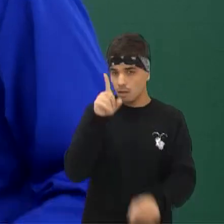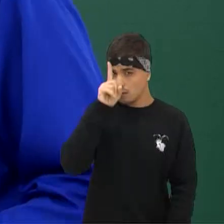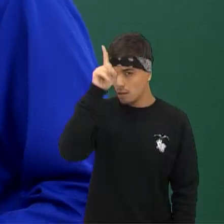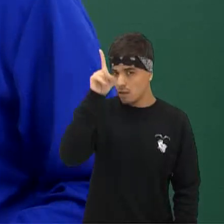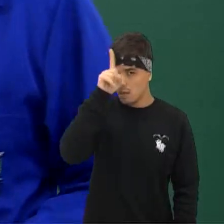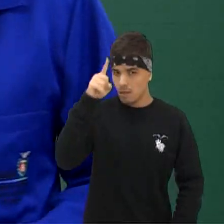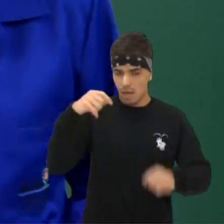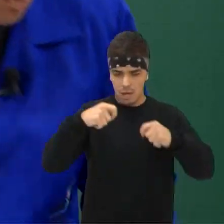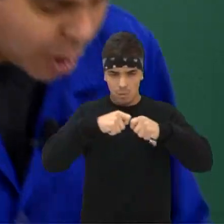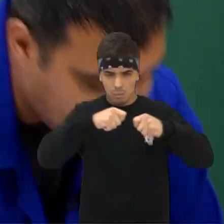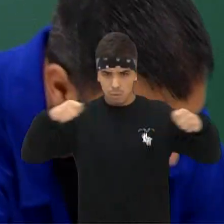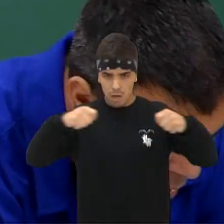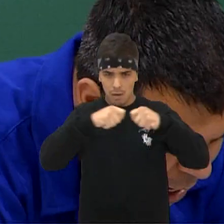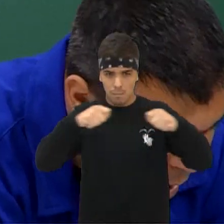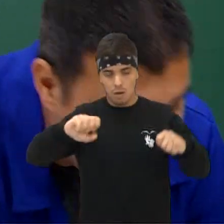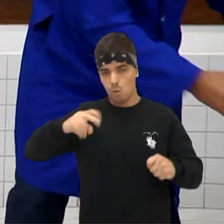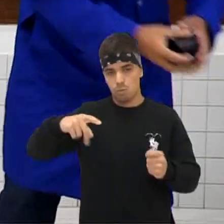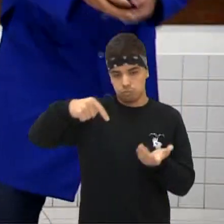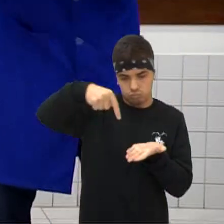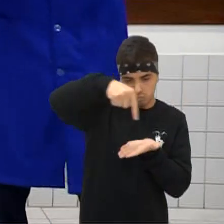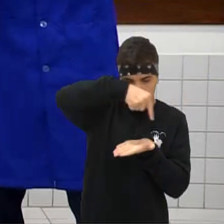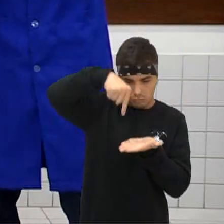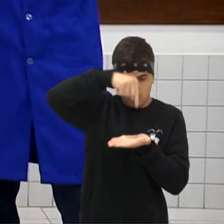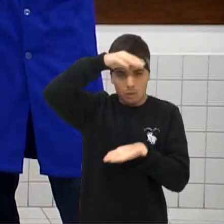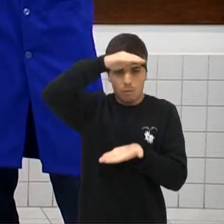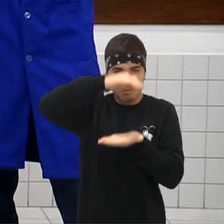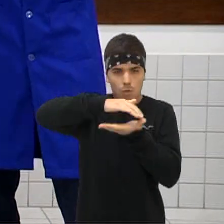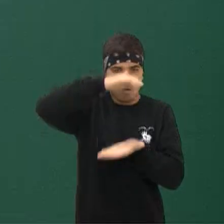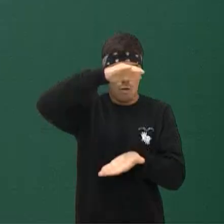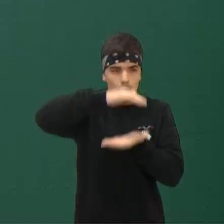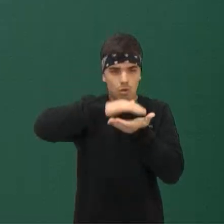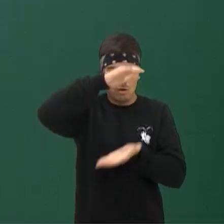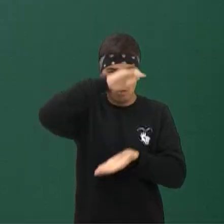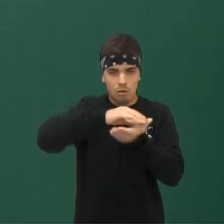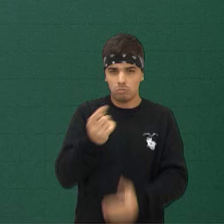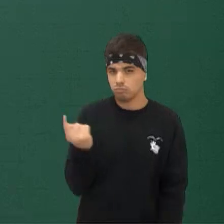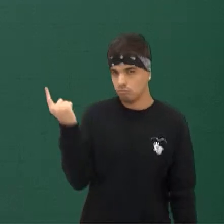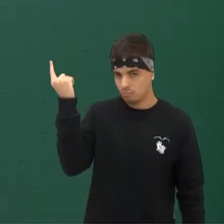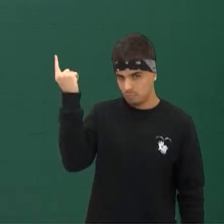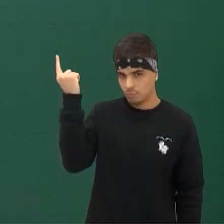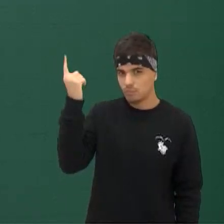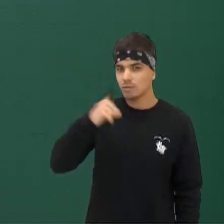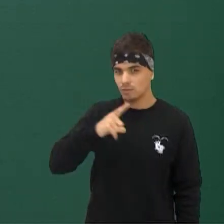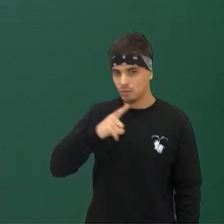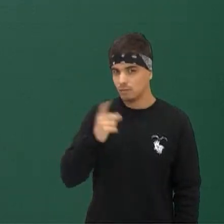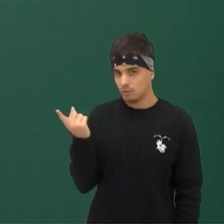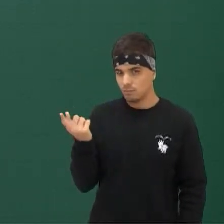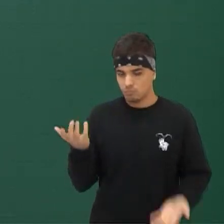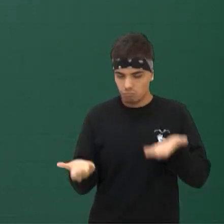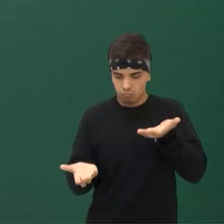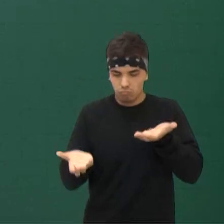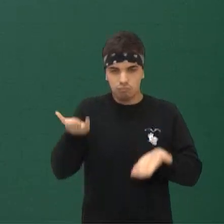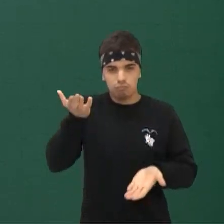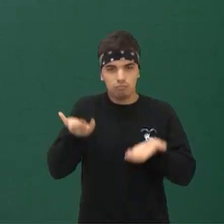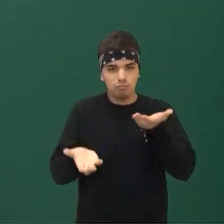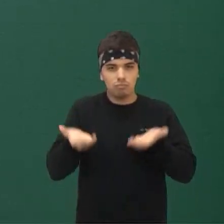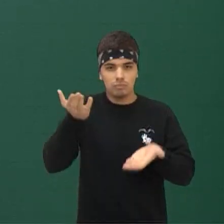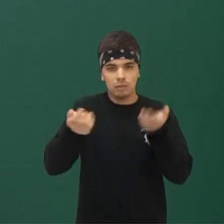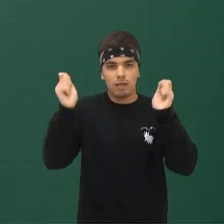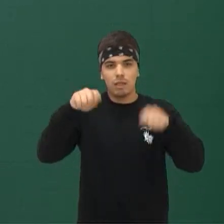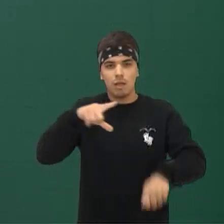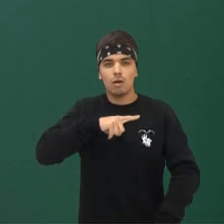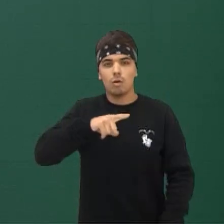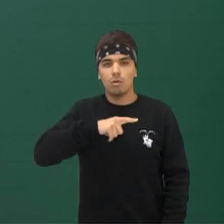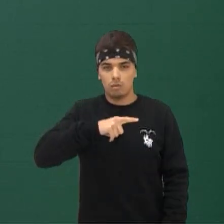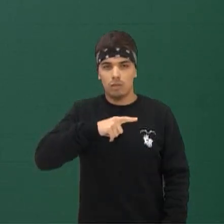elasticidade de uma mola aonde a gente consegue estar trabalhando com essa composição que você vai ter da mola aonde ela consegue